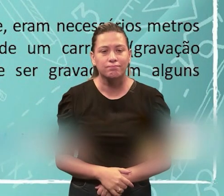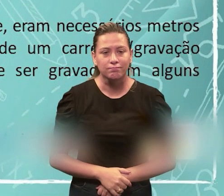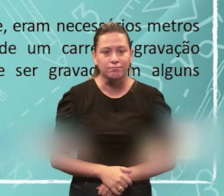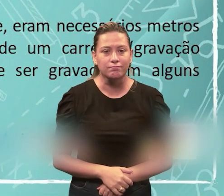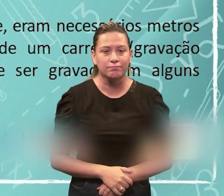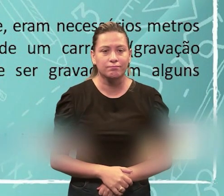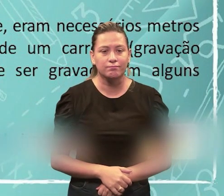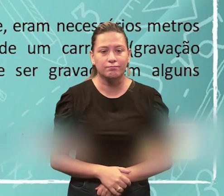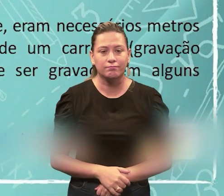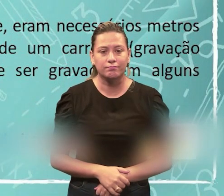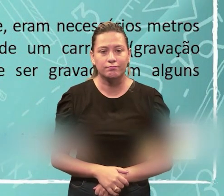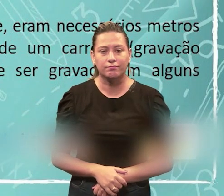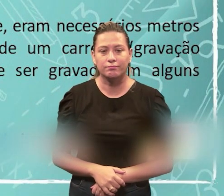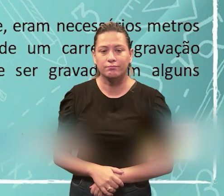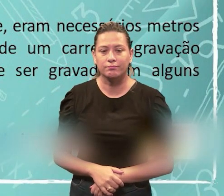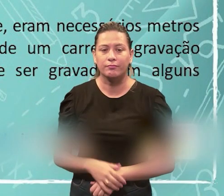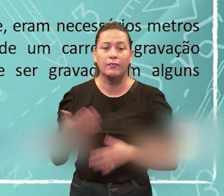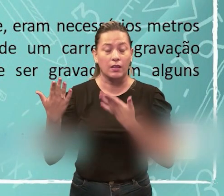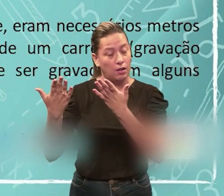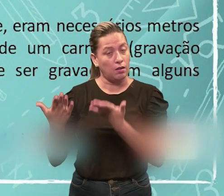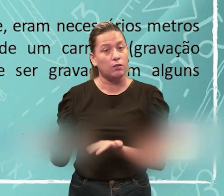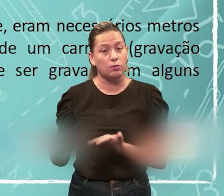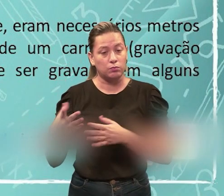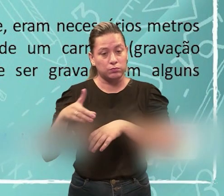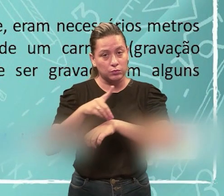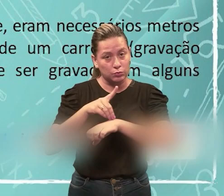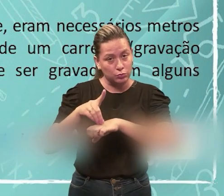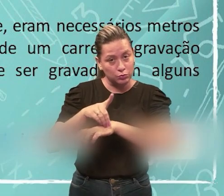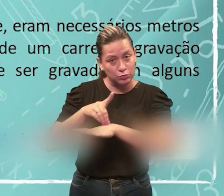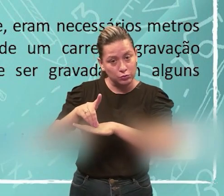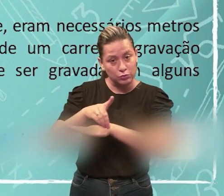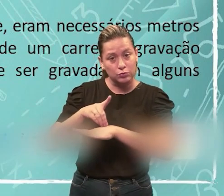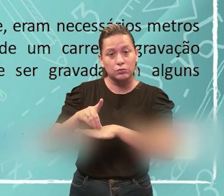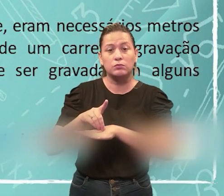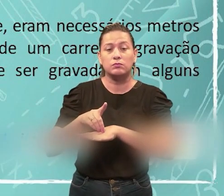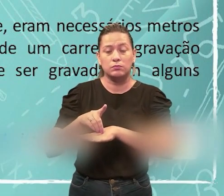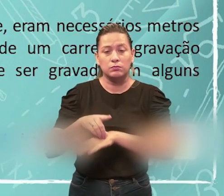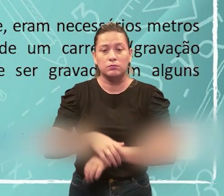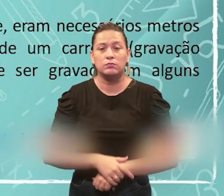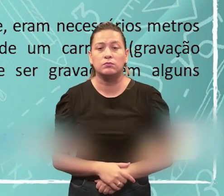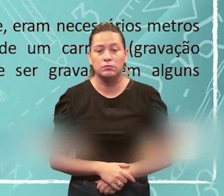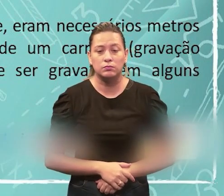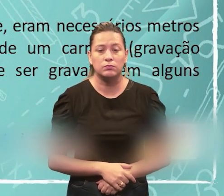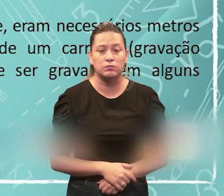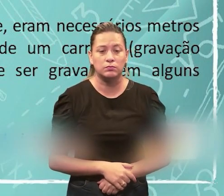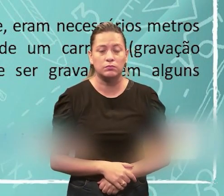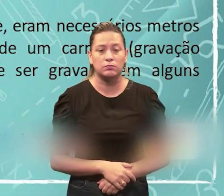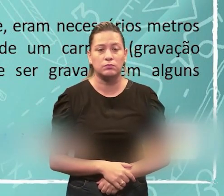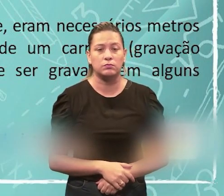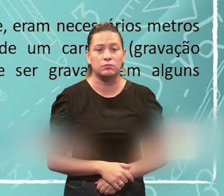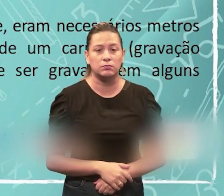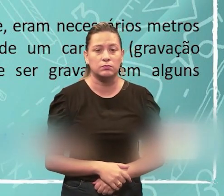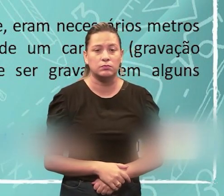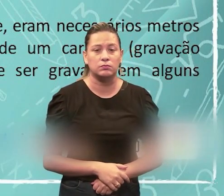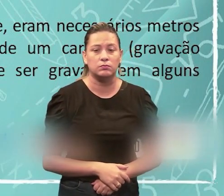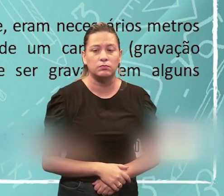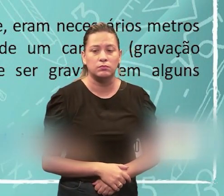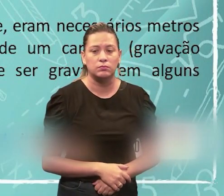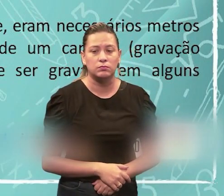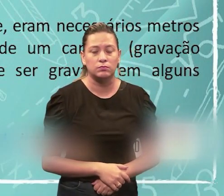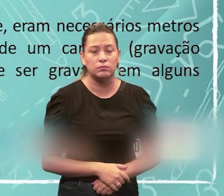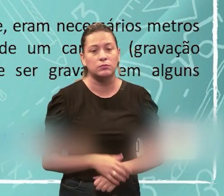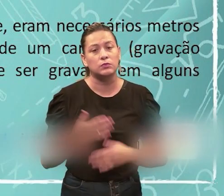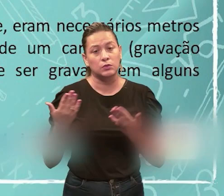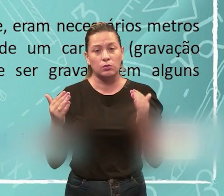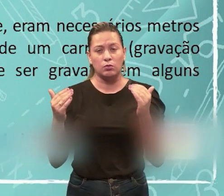Em relação ao digital, qual é o conceito da eletrônica digital? Então,